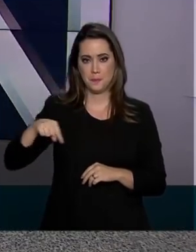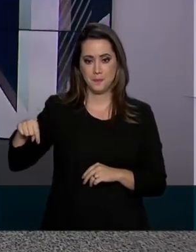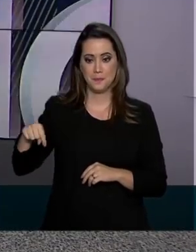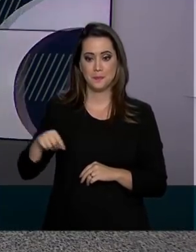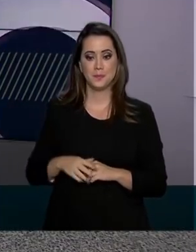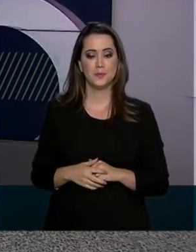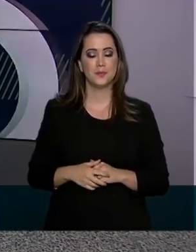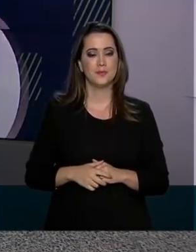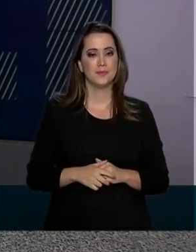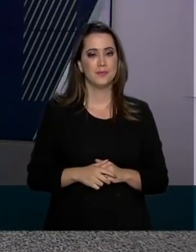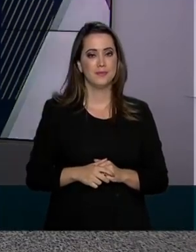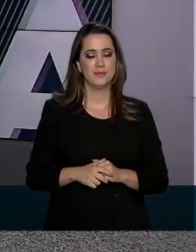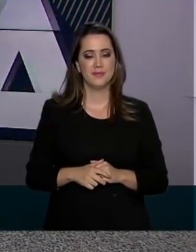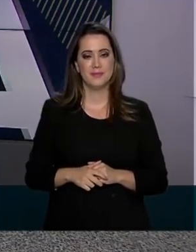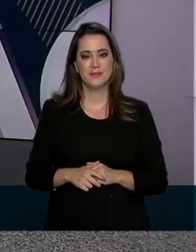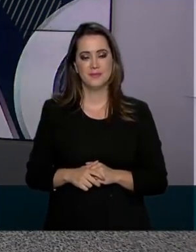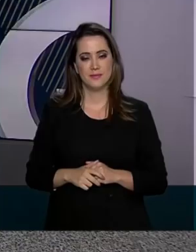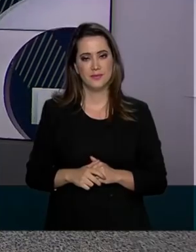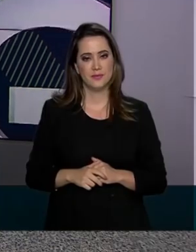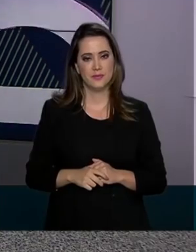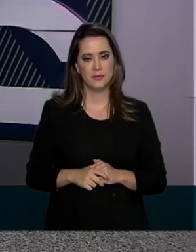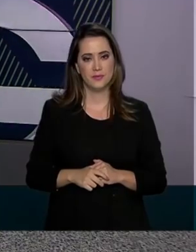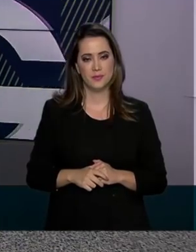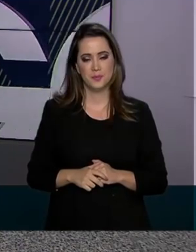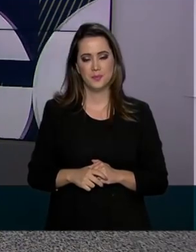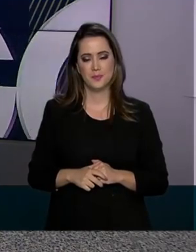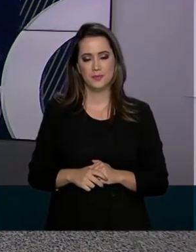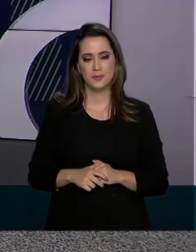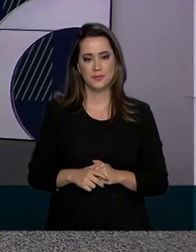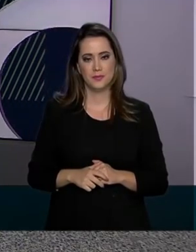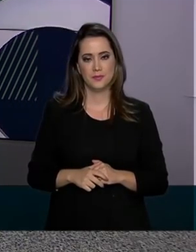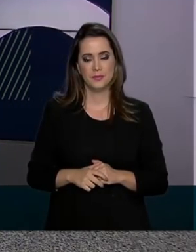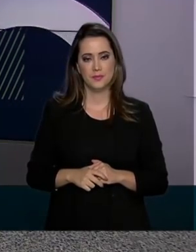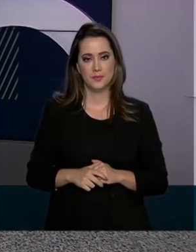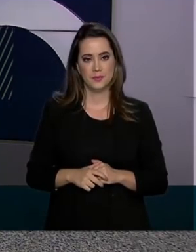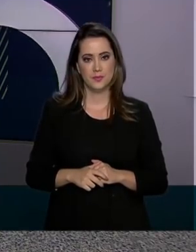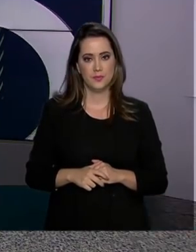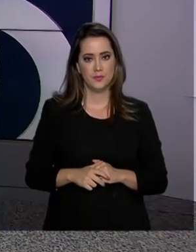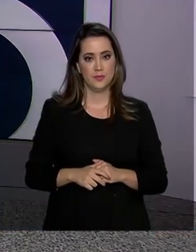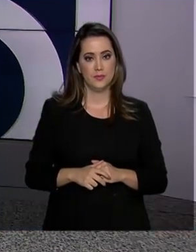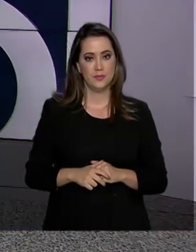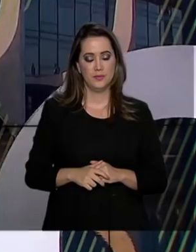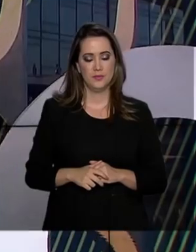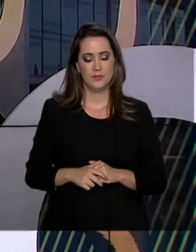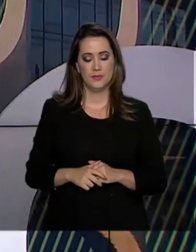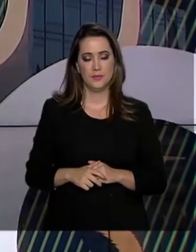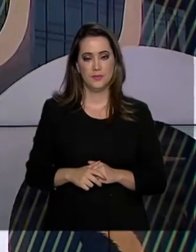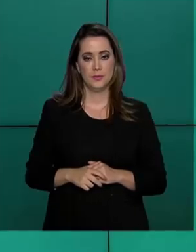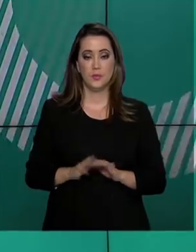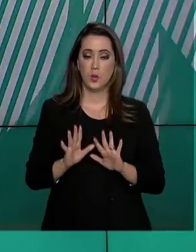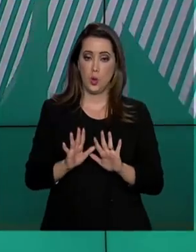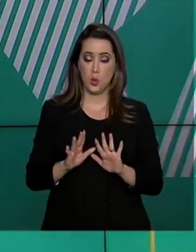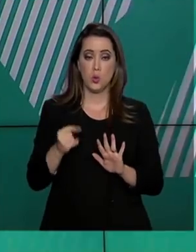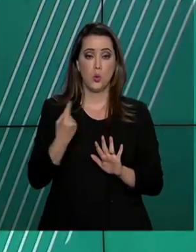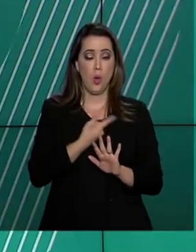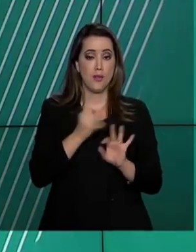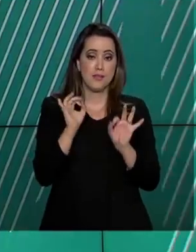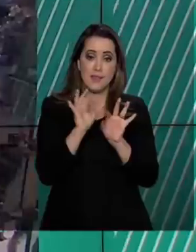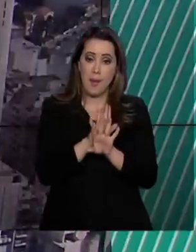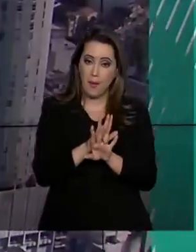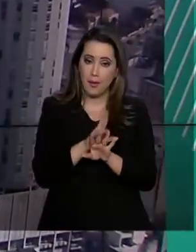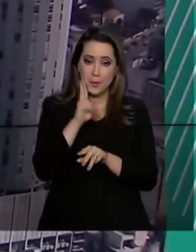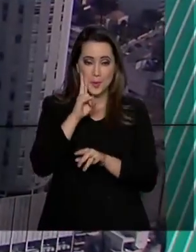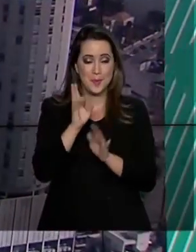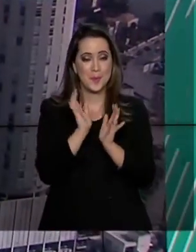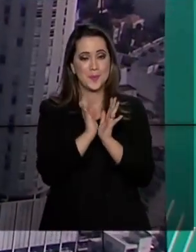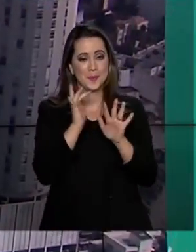www.sisu.mec.gov.br. O governo agora fica por aqui.